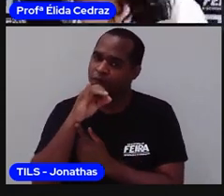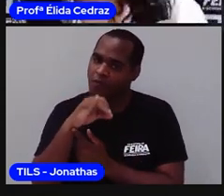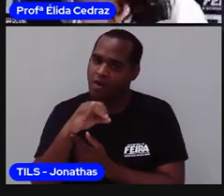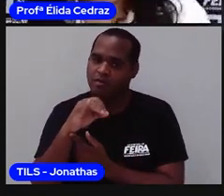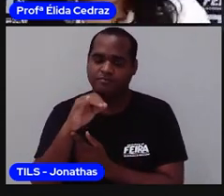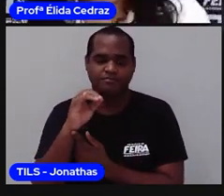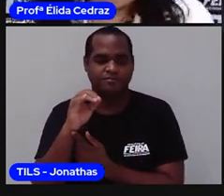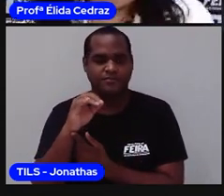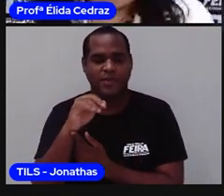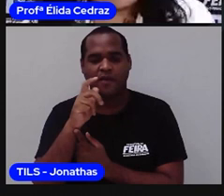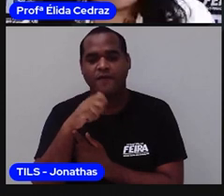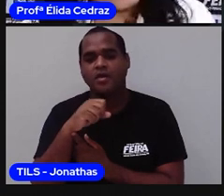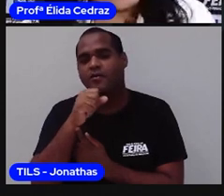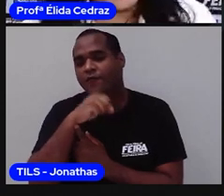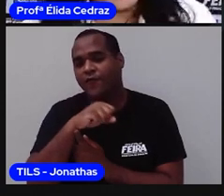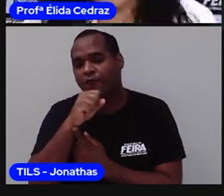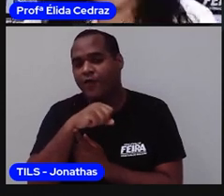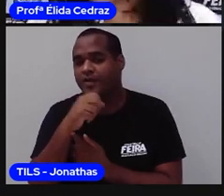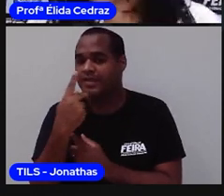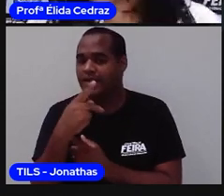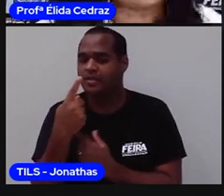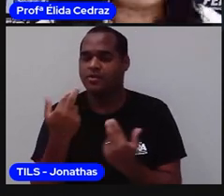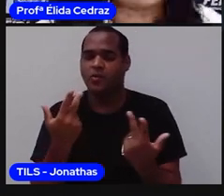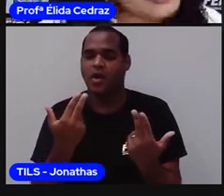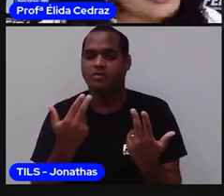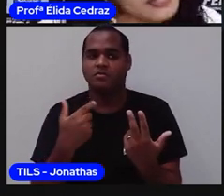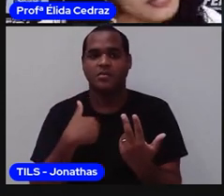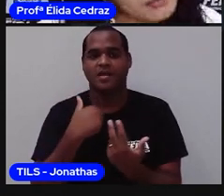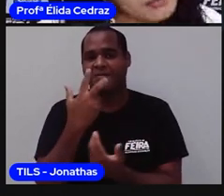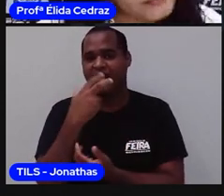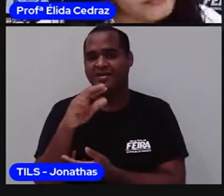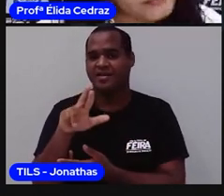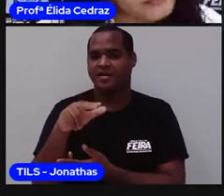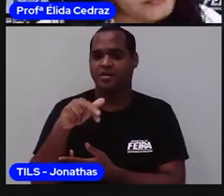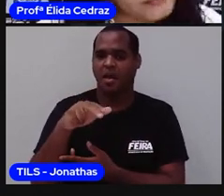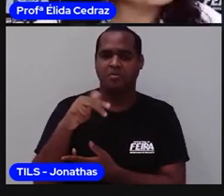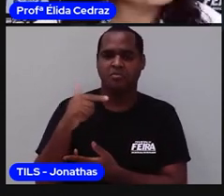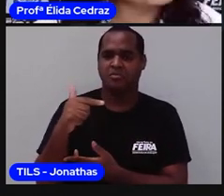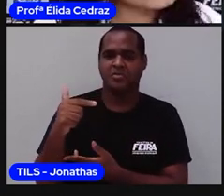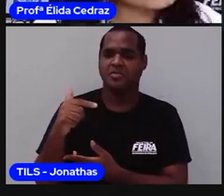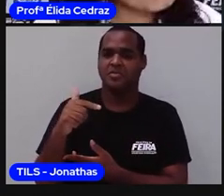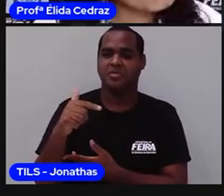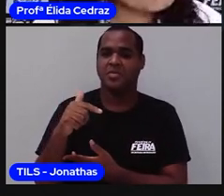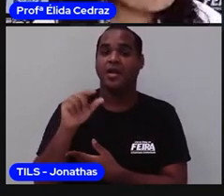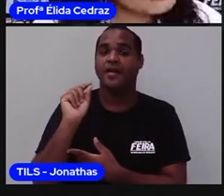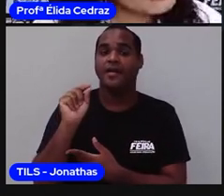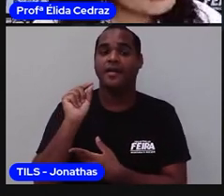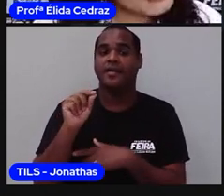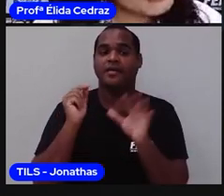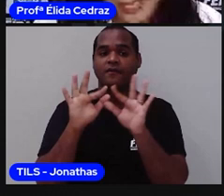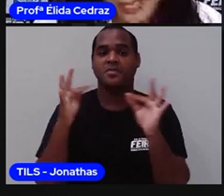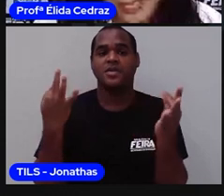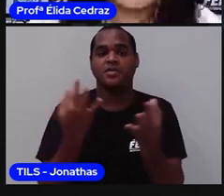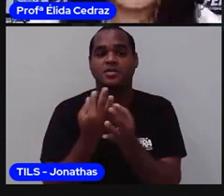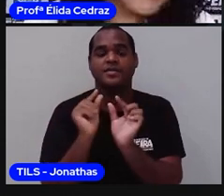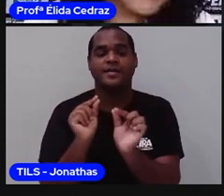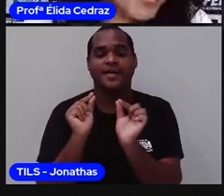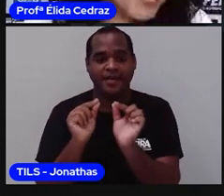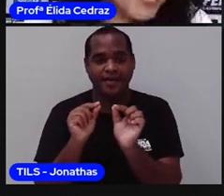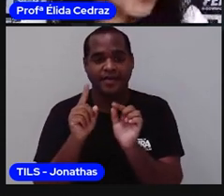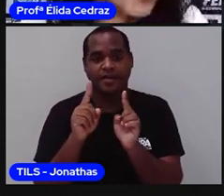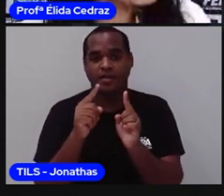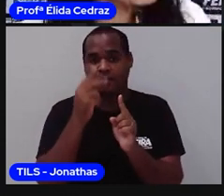a mesma avó que você, mas ele não é seu irmão. Quem é na sua família que